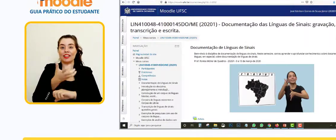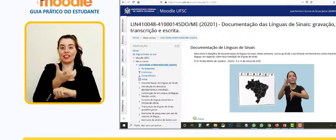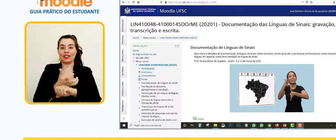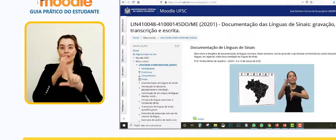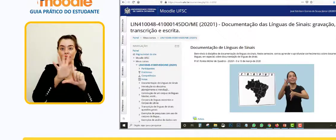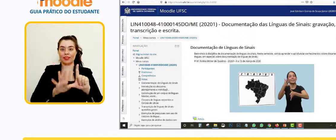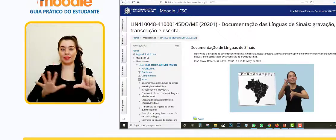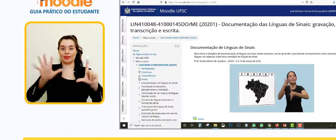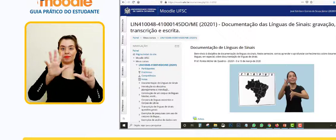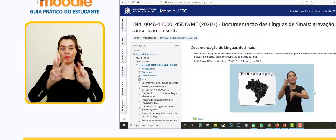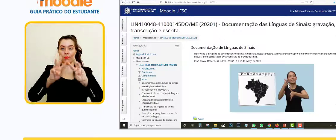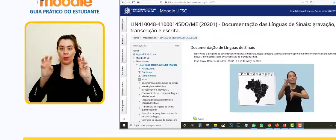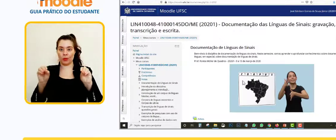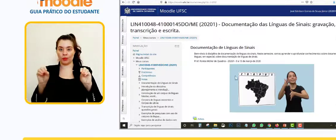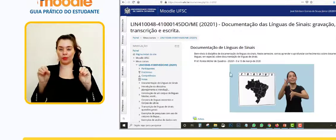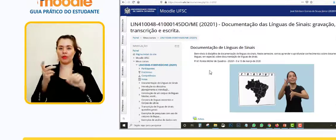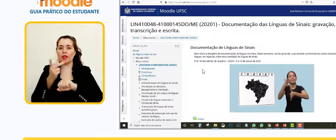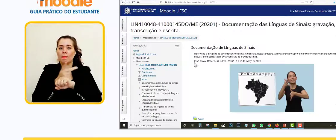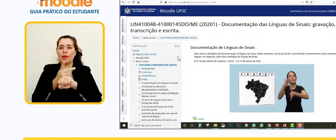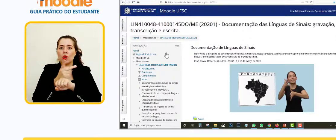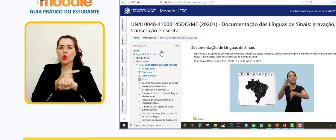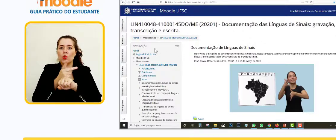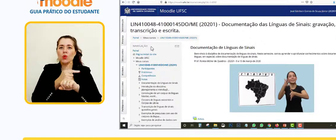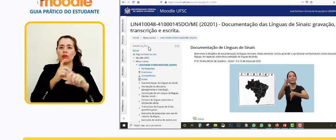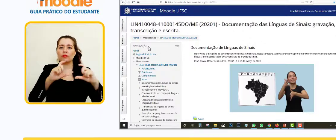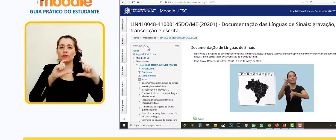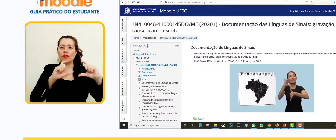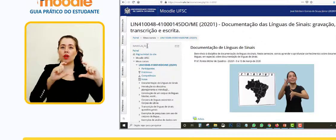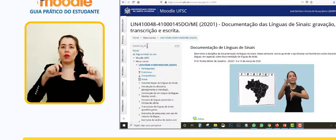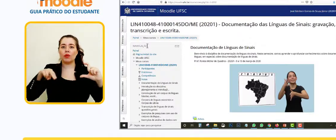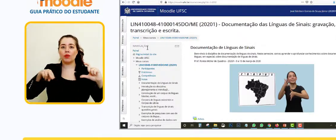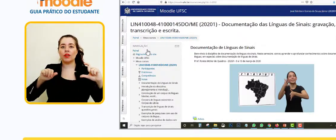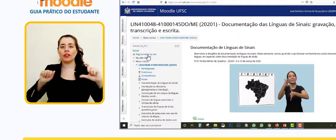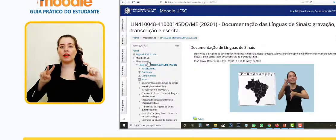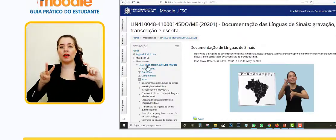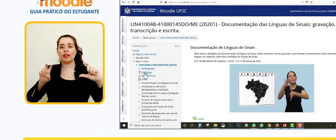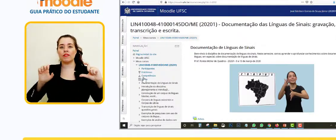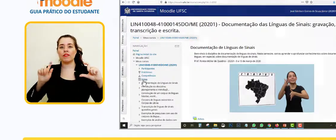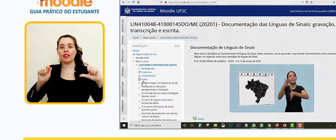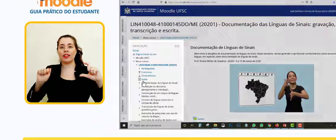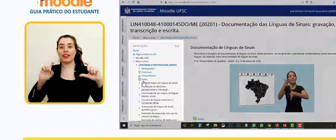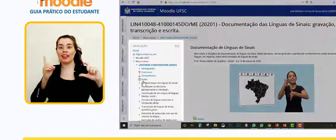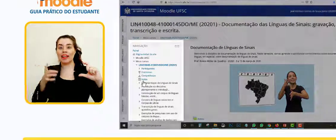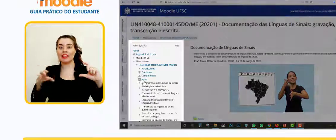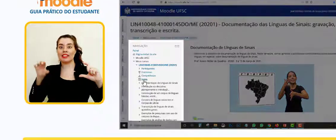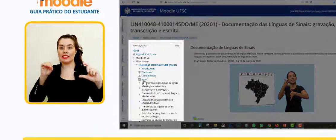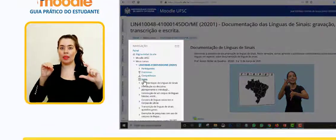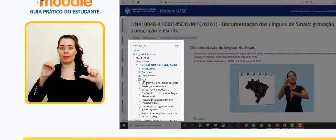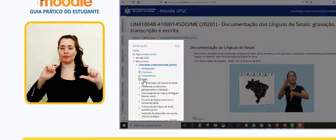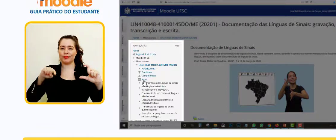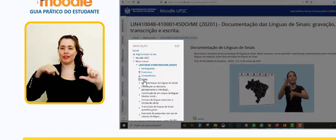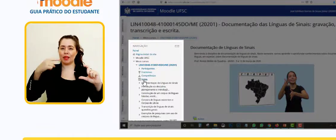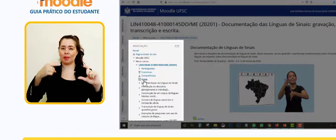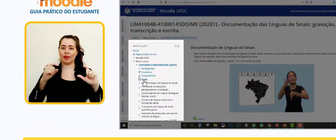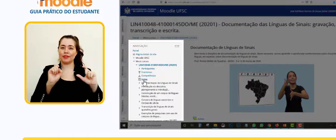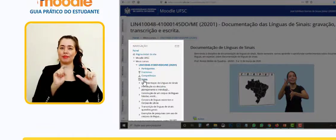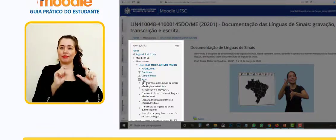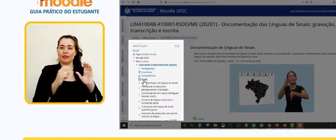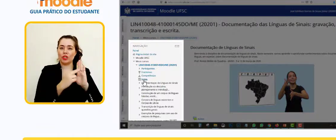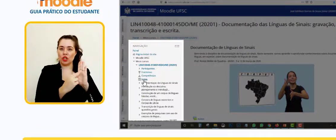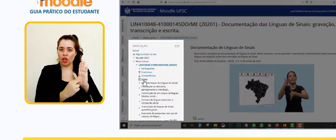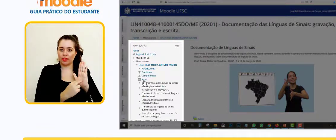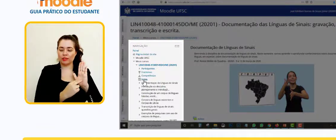Entre no espaço da disciplina no Moodle e procure o bloco navegação, e em seguida clique no item